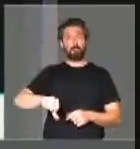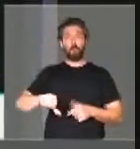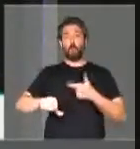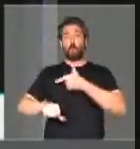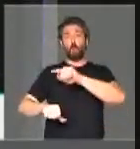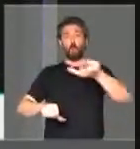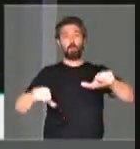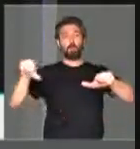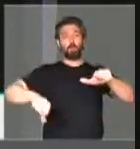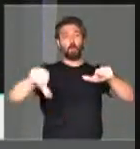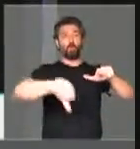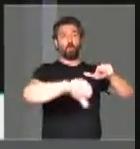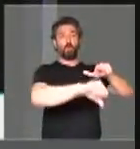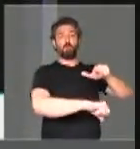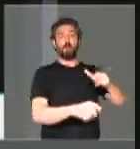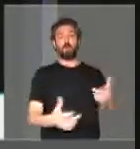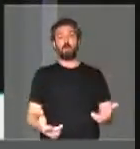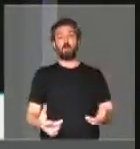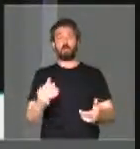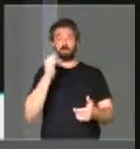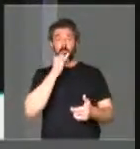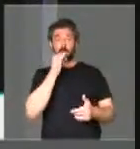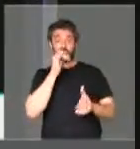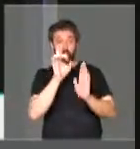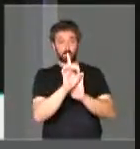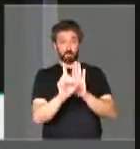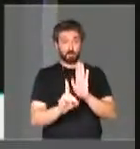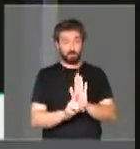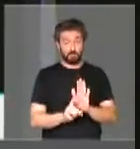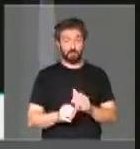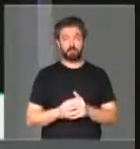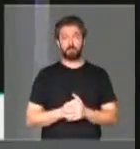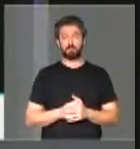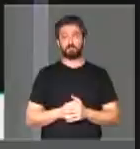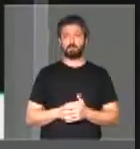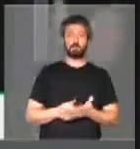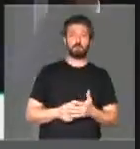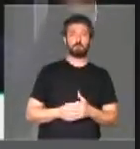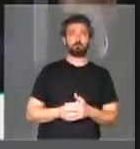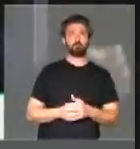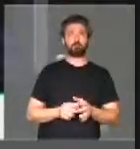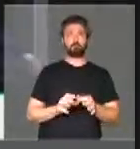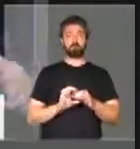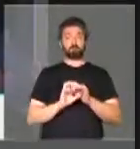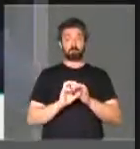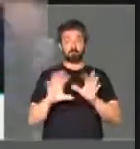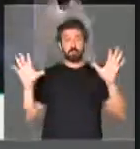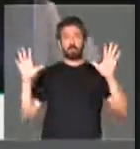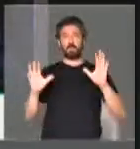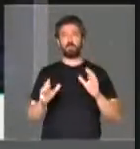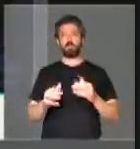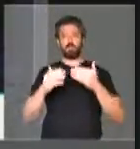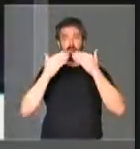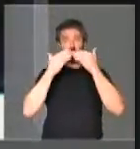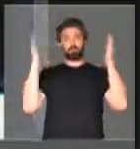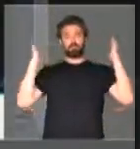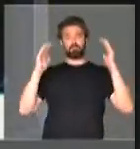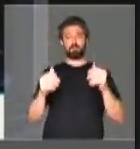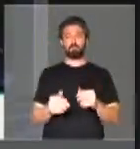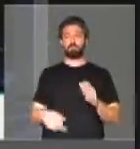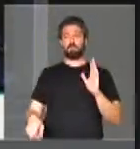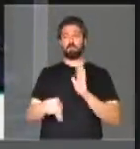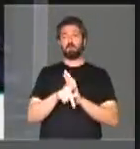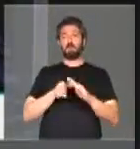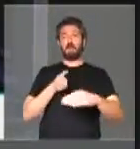áreas também. Exemplo disso é o decreto que libera, que escancara as